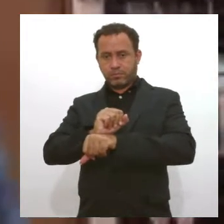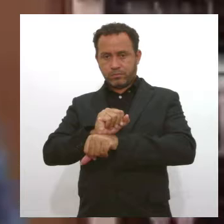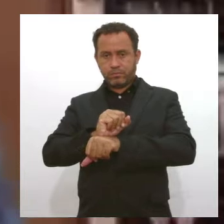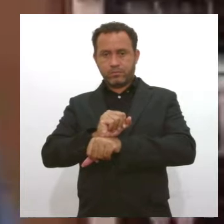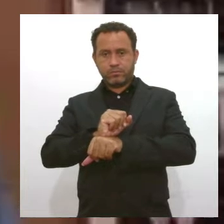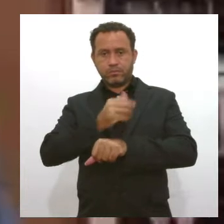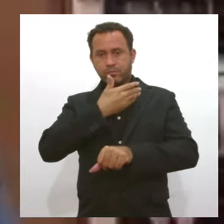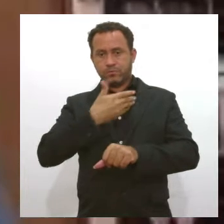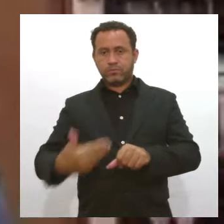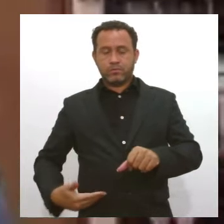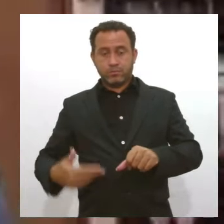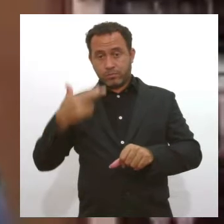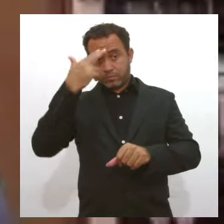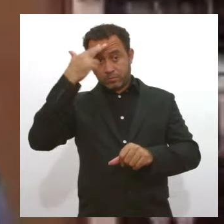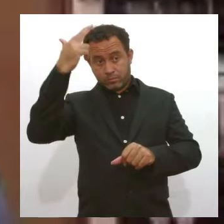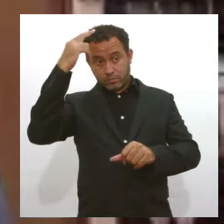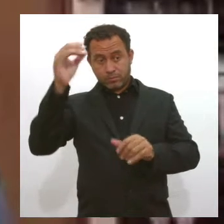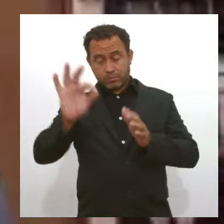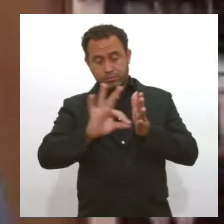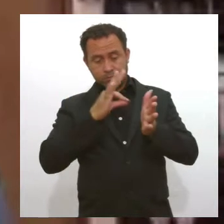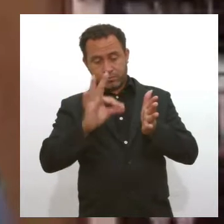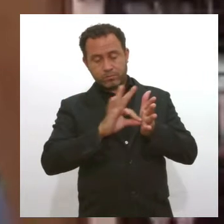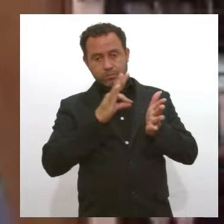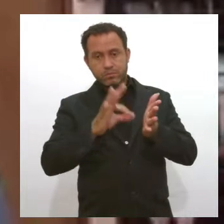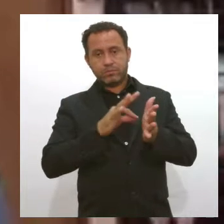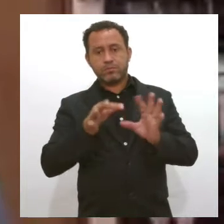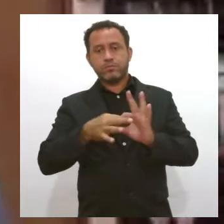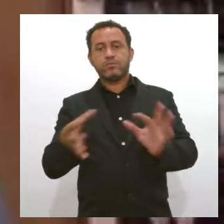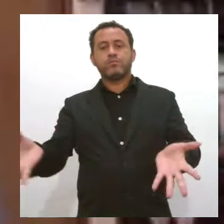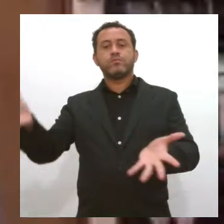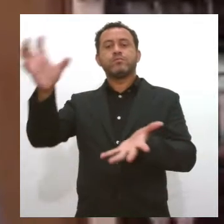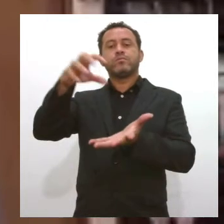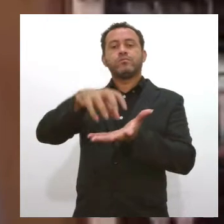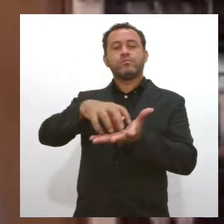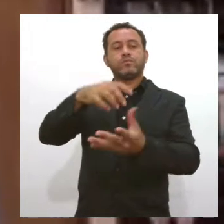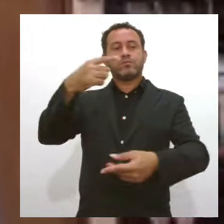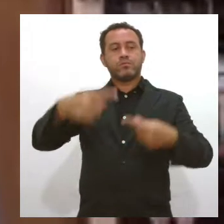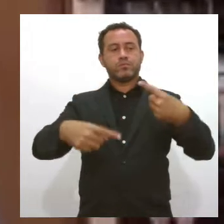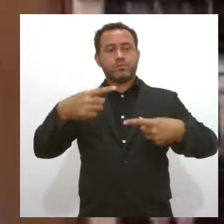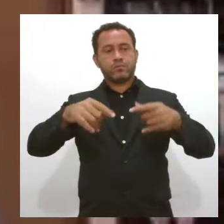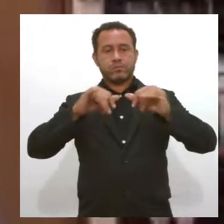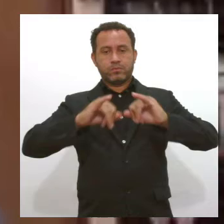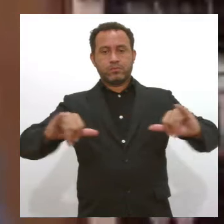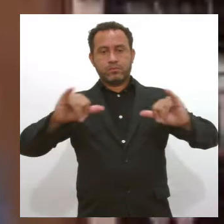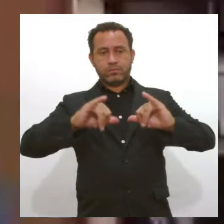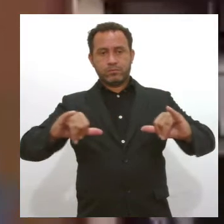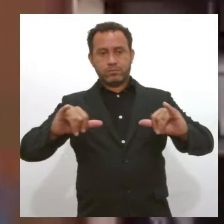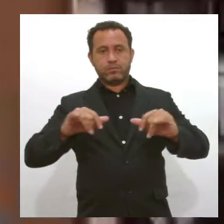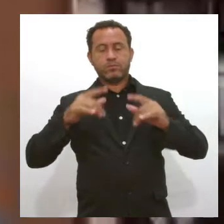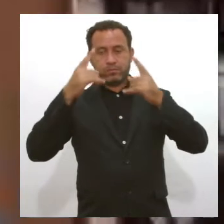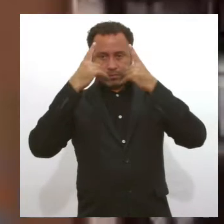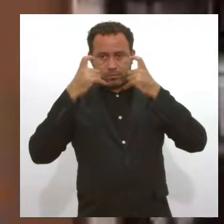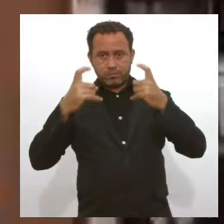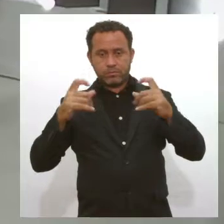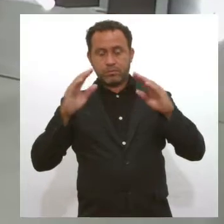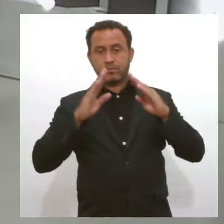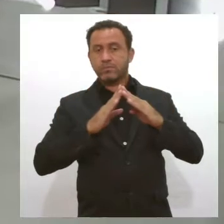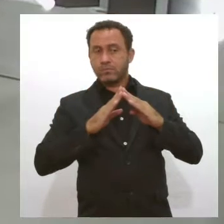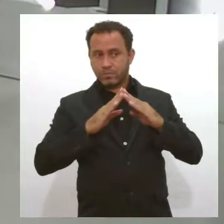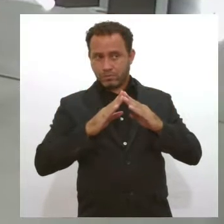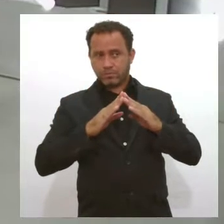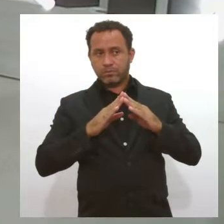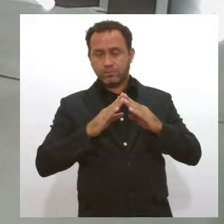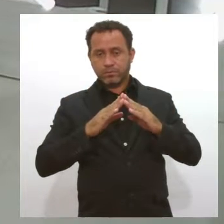do governador do Estado, que é a que implementa a política da campanha do sinal vermelho contra a violência doméstica. E é